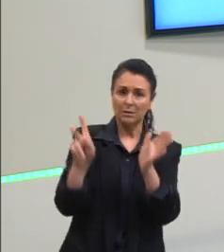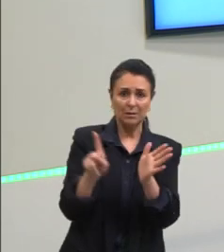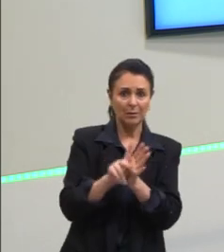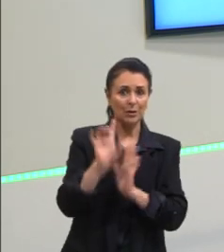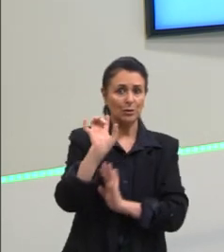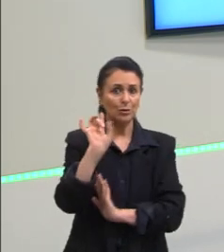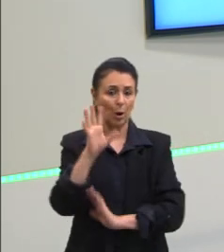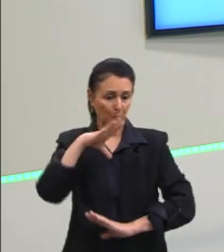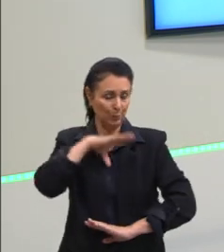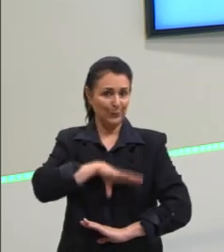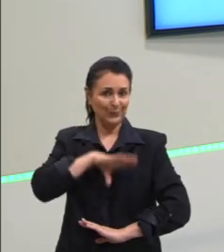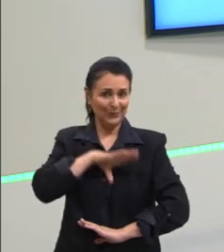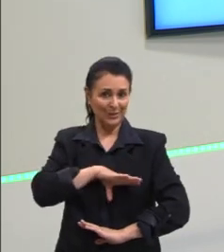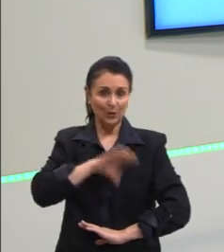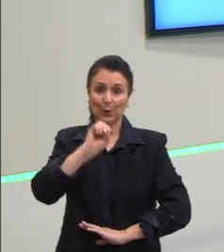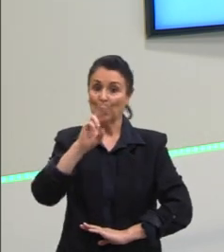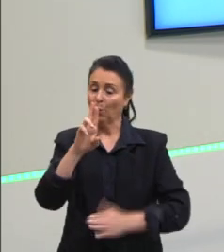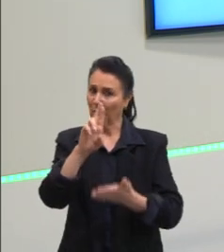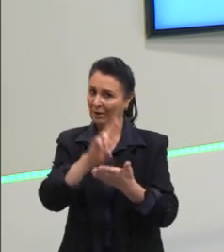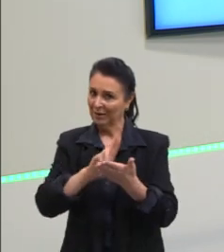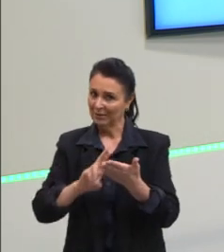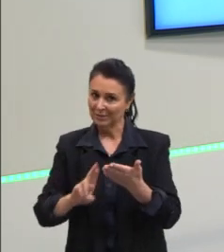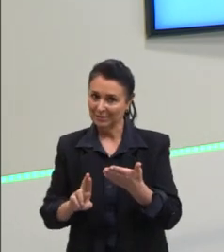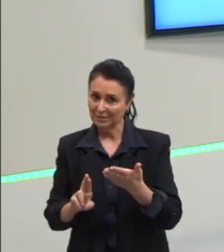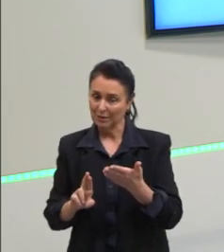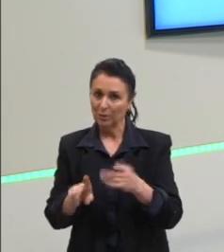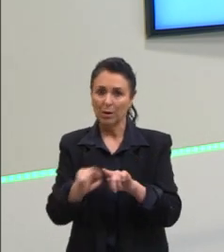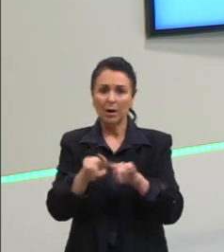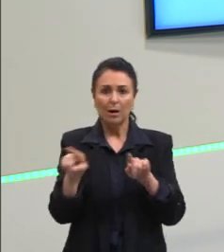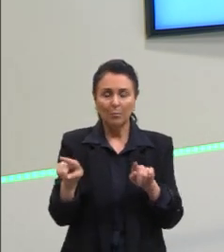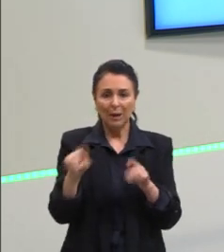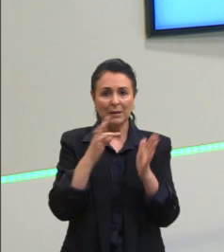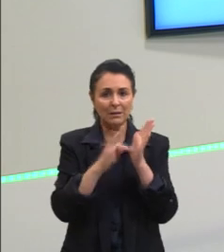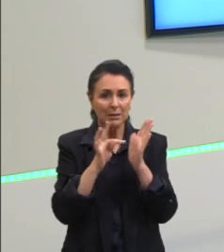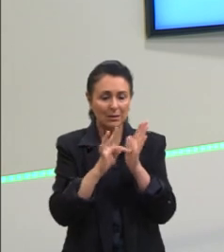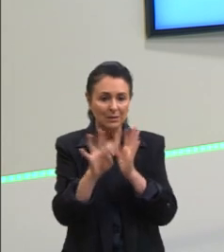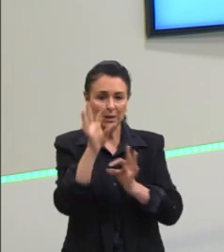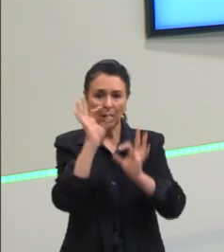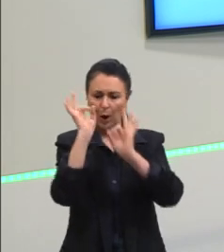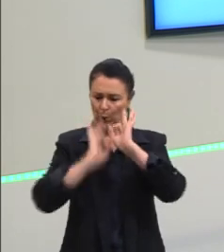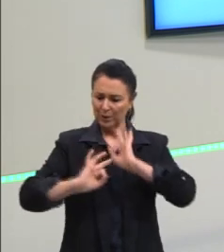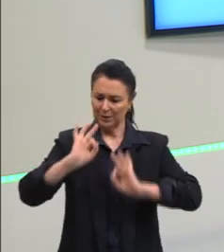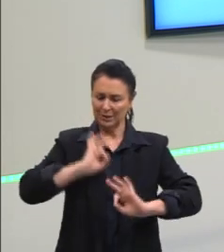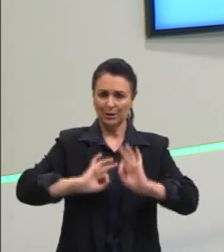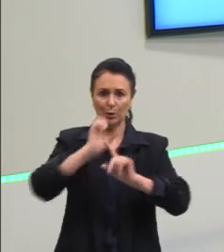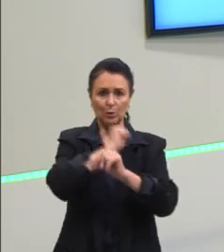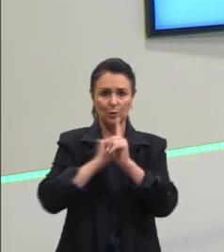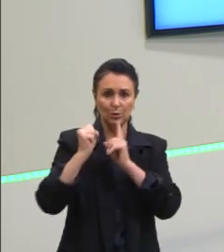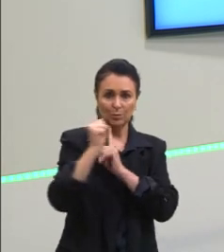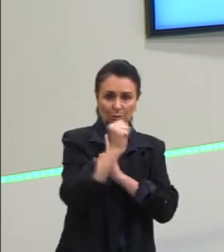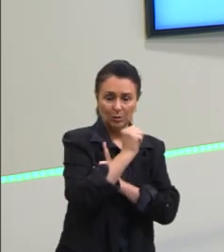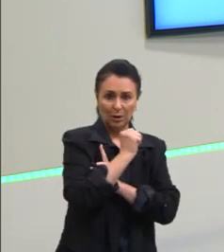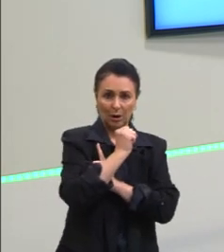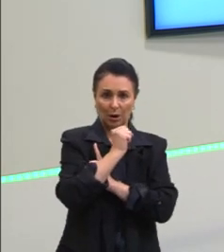português ou de redação, então, toda a nossa organização social e principalmente no